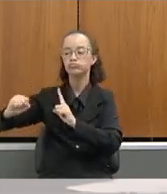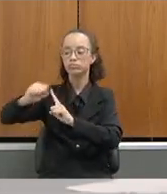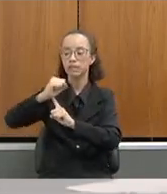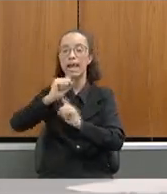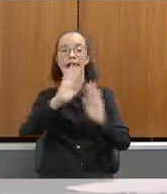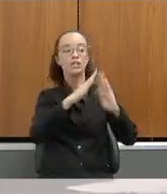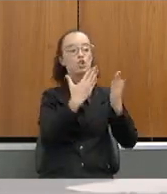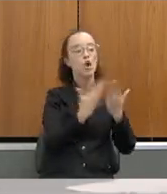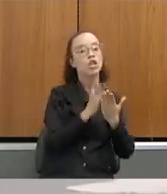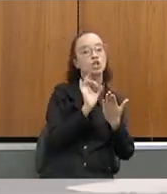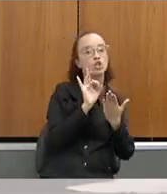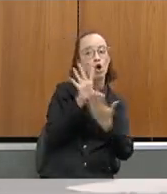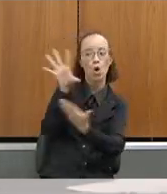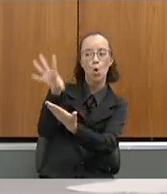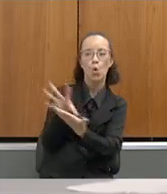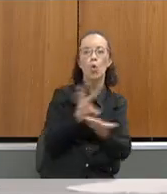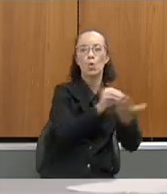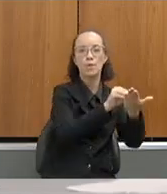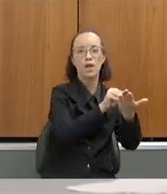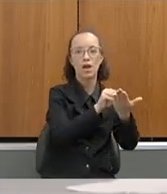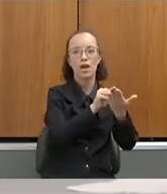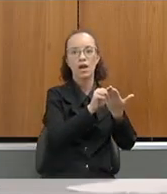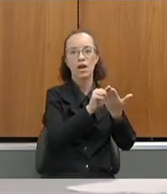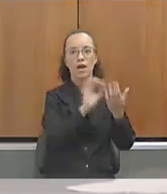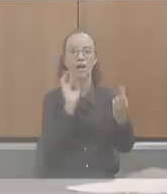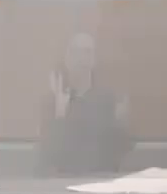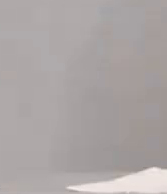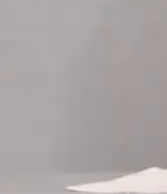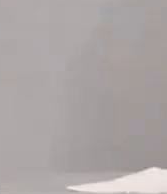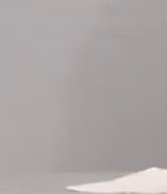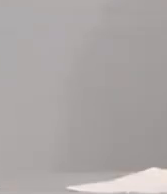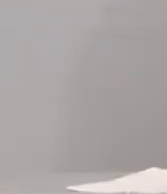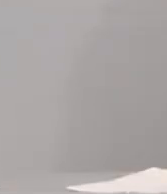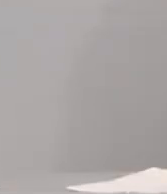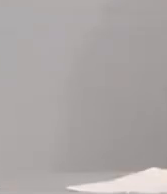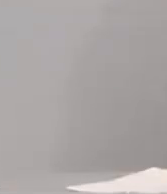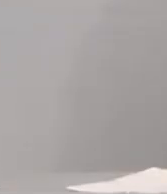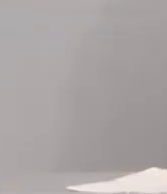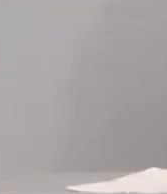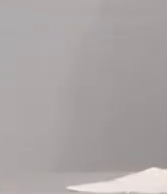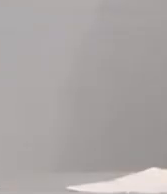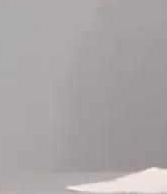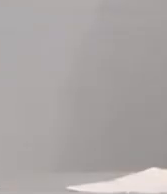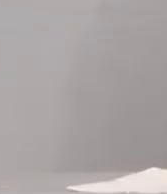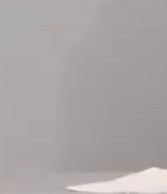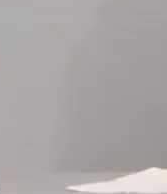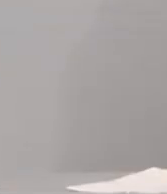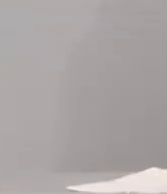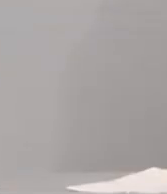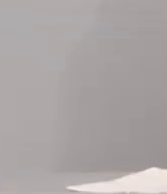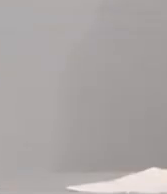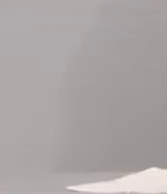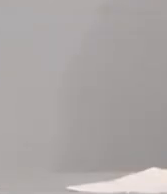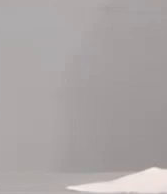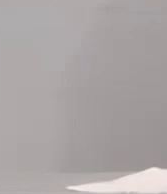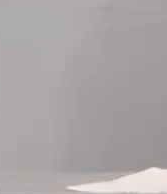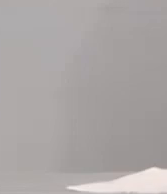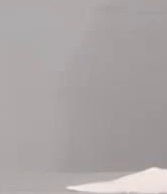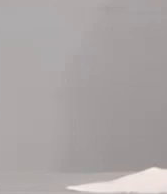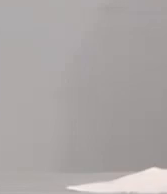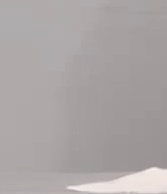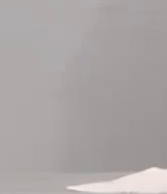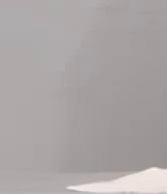é dentro das escolas, não podemos virar as costas para isso. então vamos trabalhar de forma preventiva com todas essas ações que estamos já